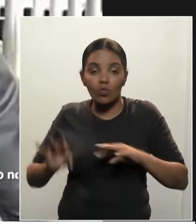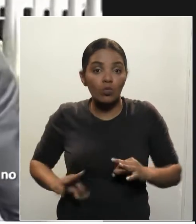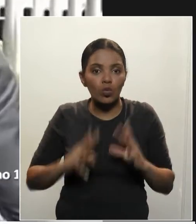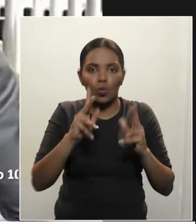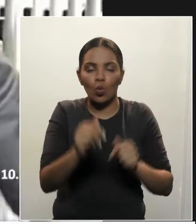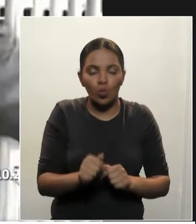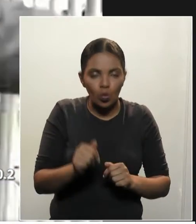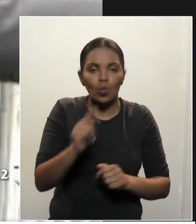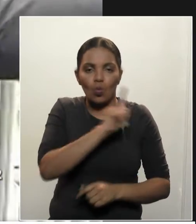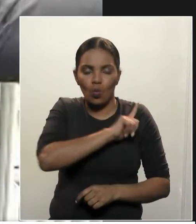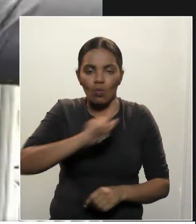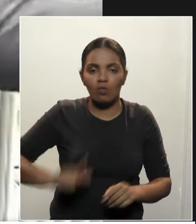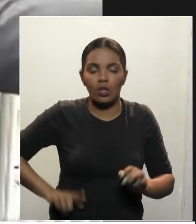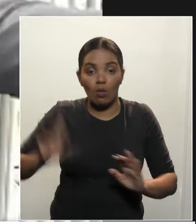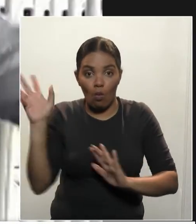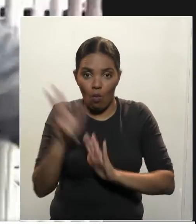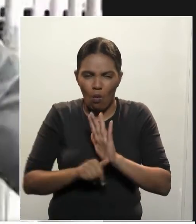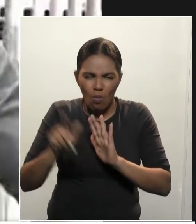governo,